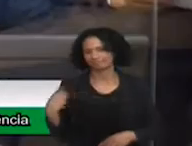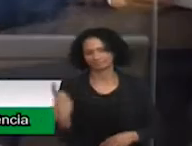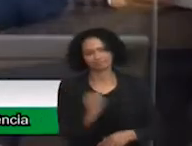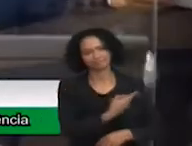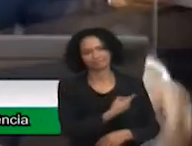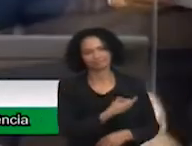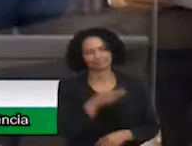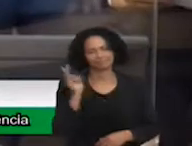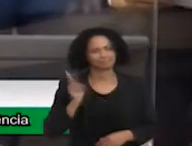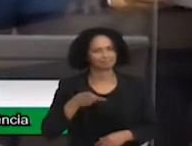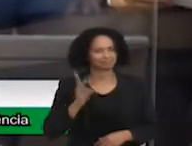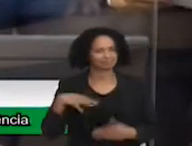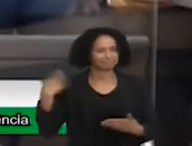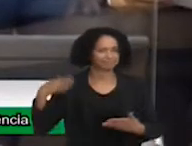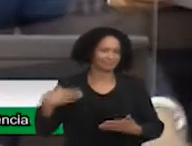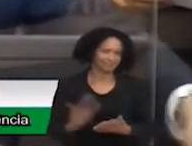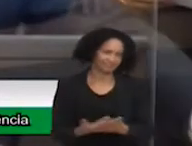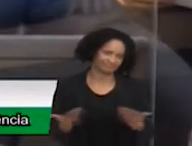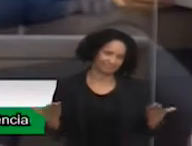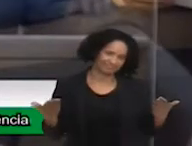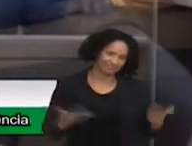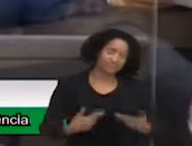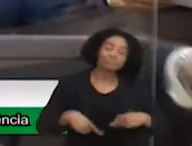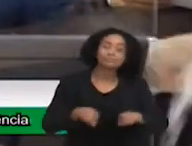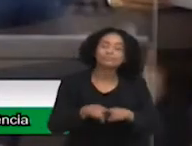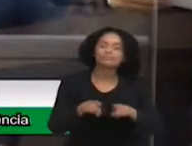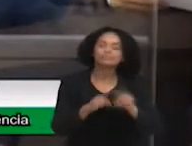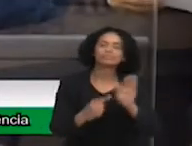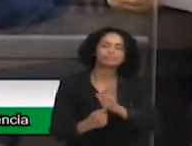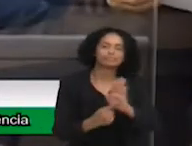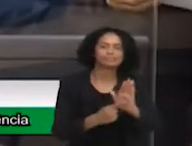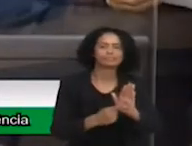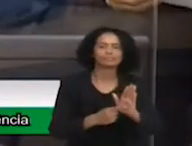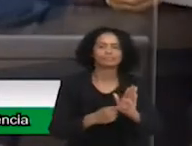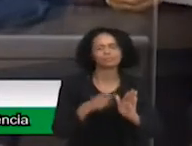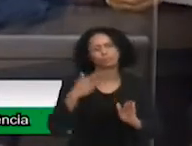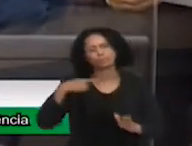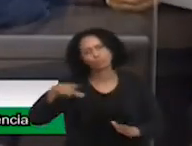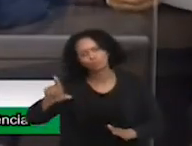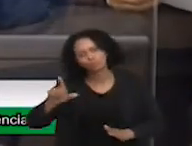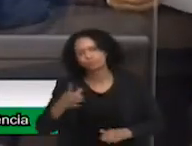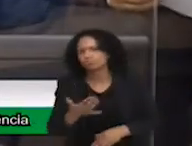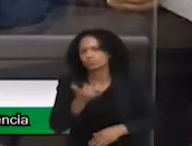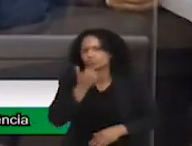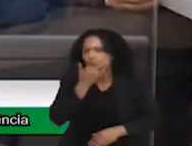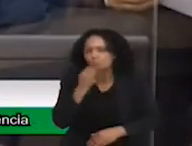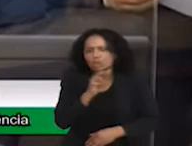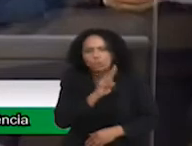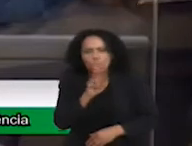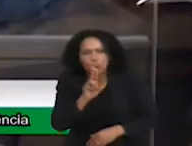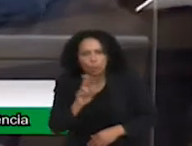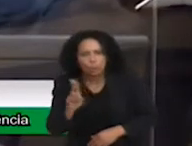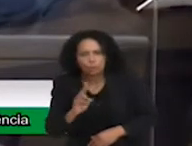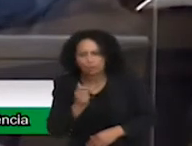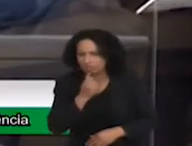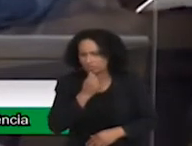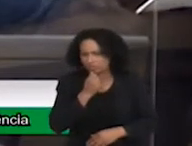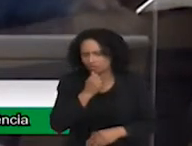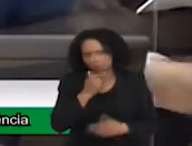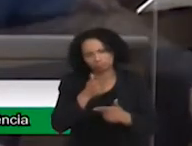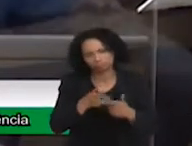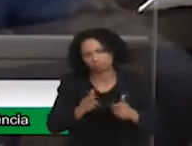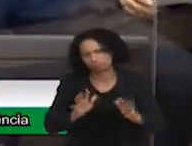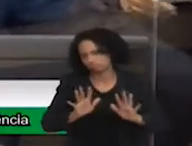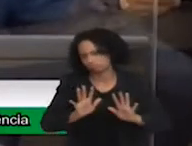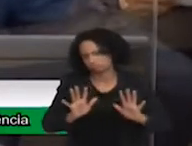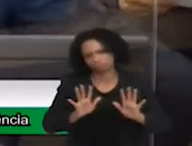os demais, eu já fiz a apresentação. Também não está, me desculpe se eu não citar o nome de todos, pelo fato que eu só